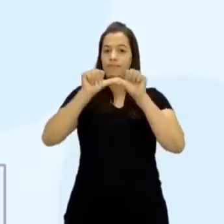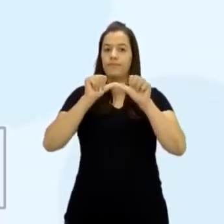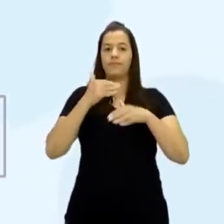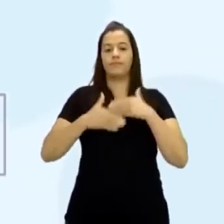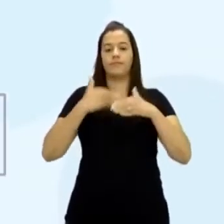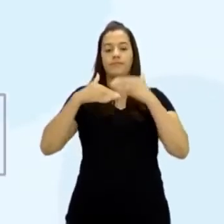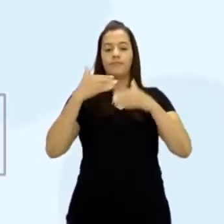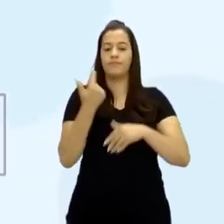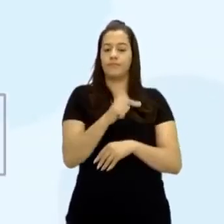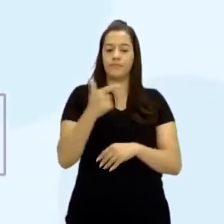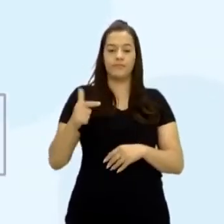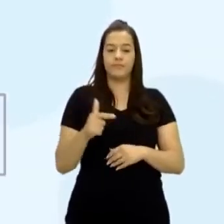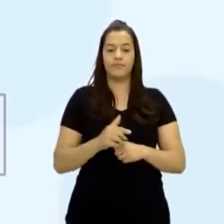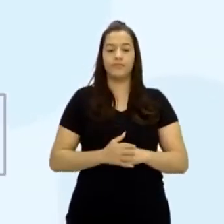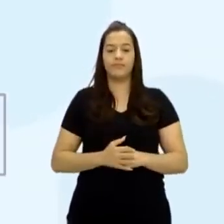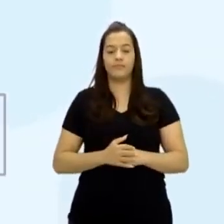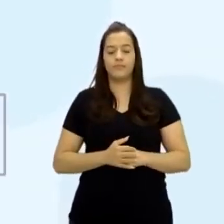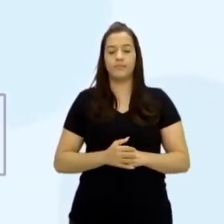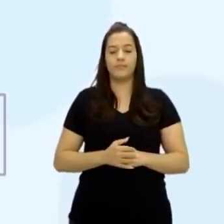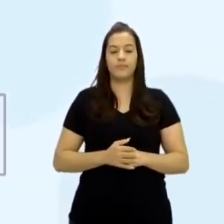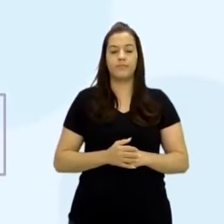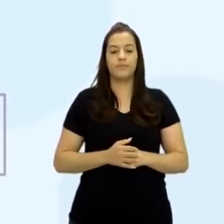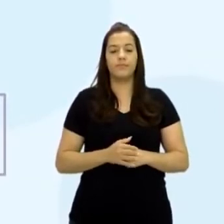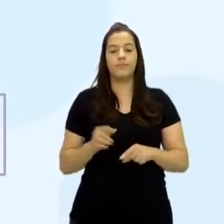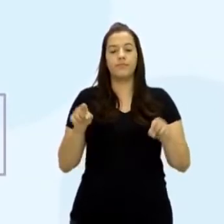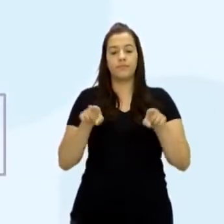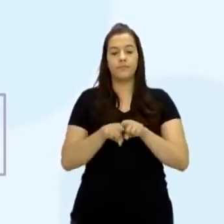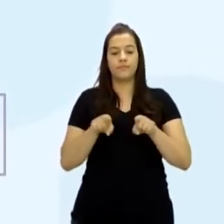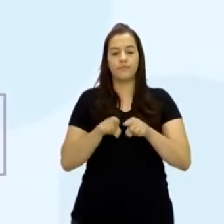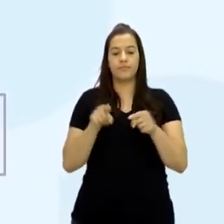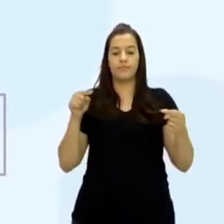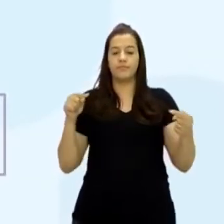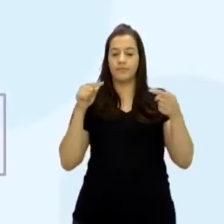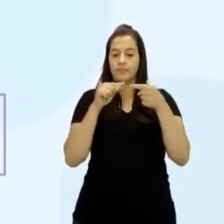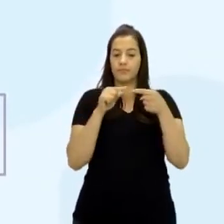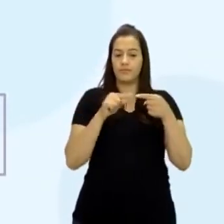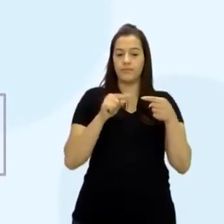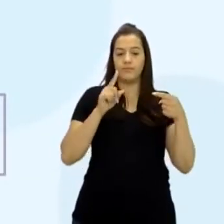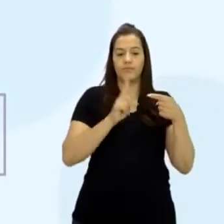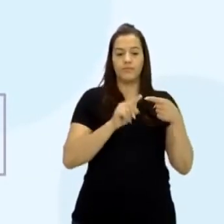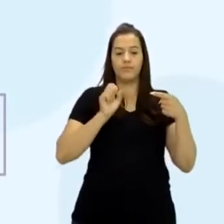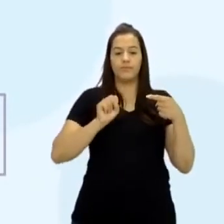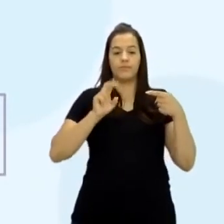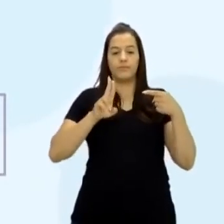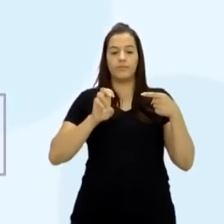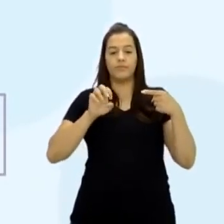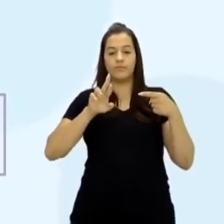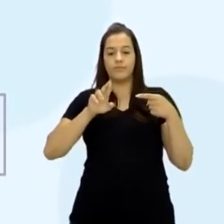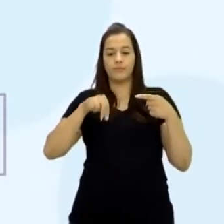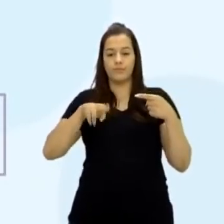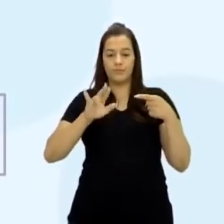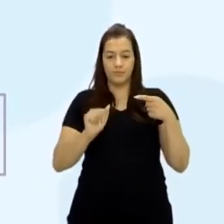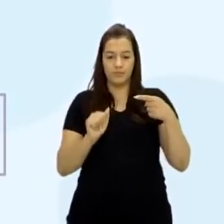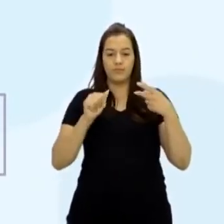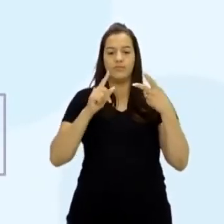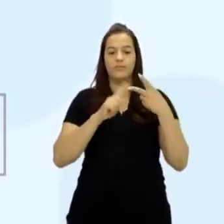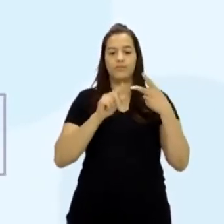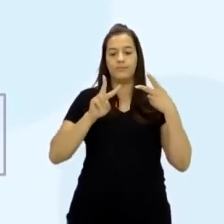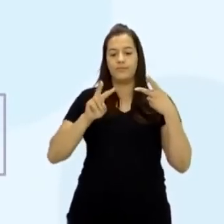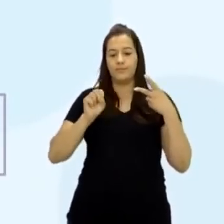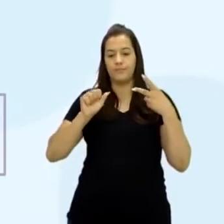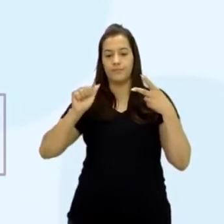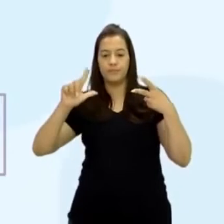certo? Nós temos também essa relação de suzerania e vassalagem. Então, quem é o suzerano, quem é o